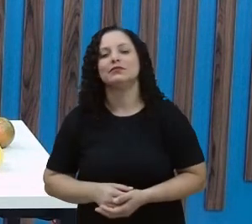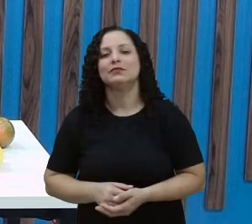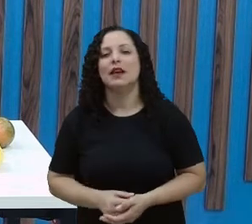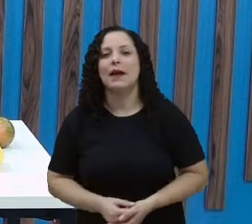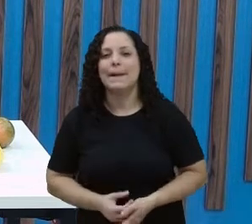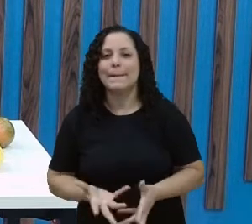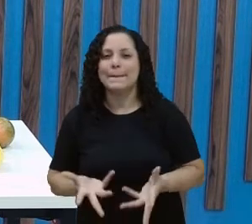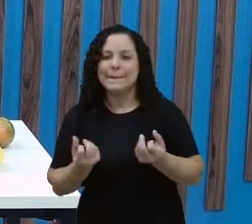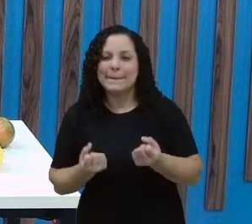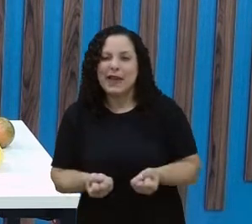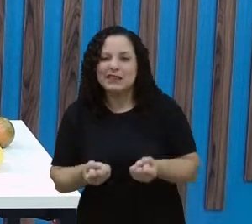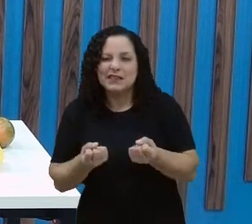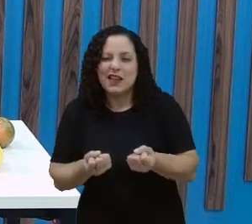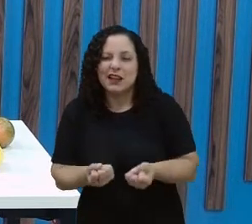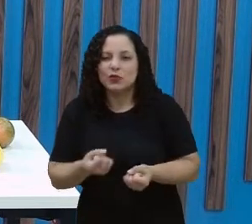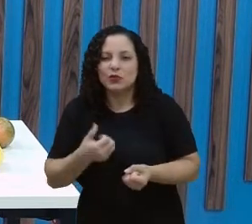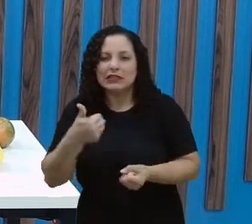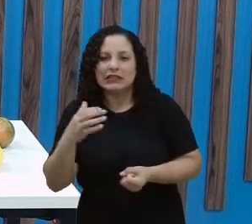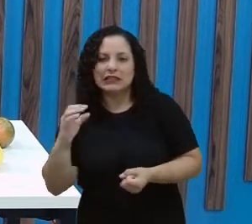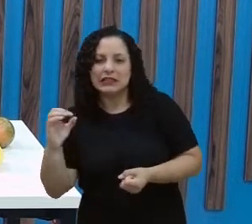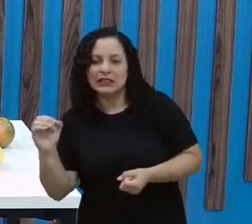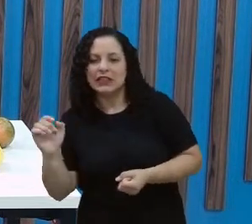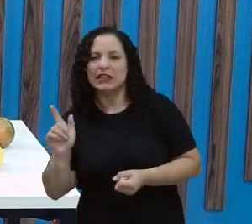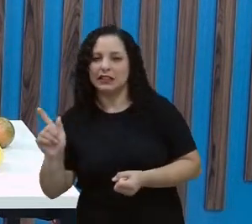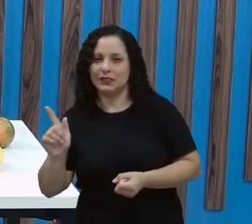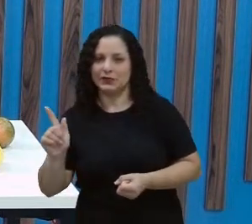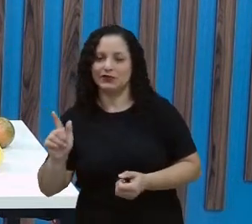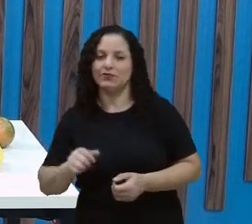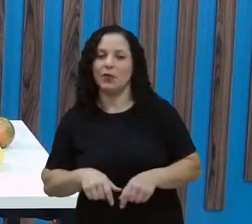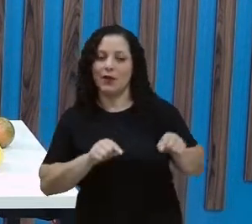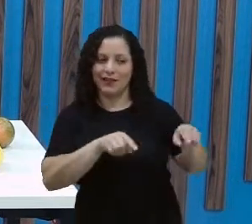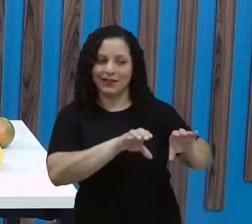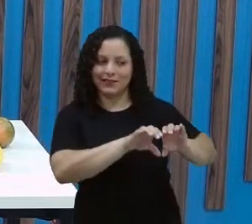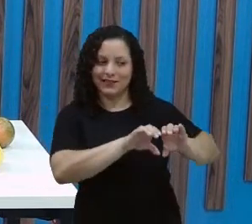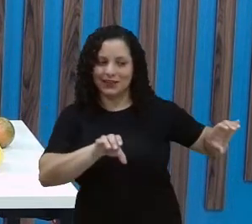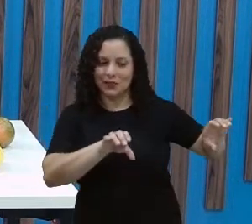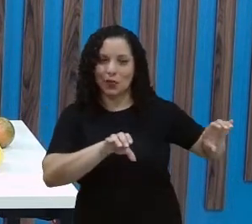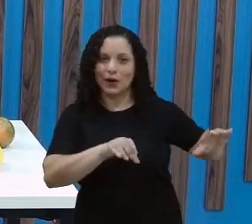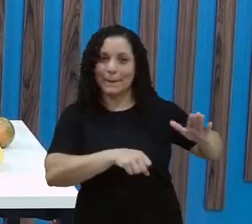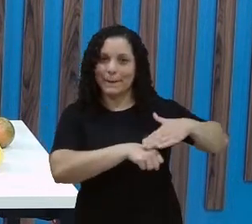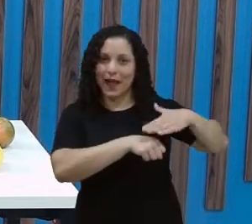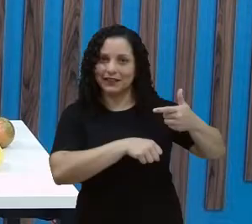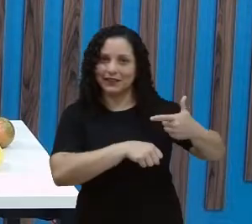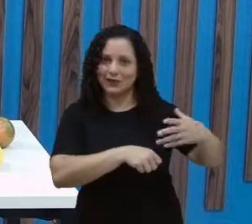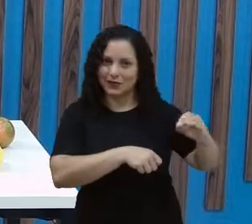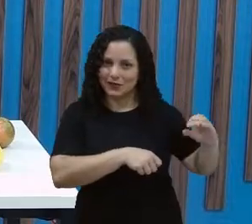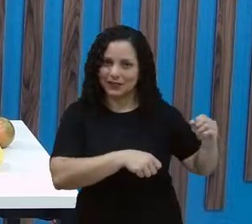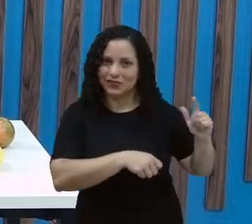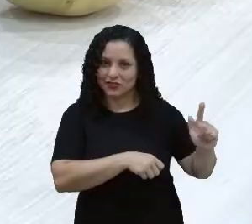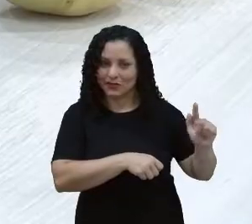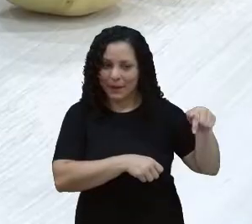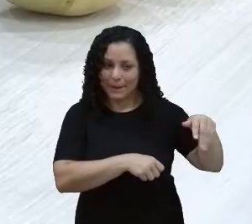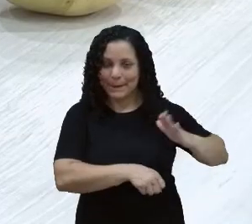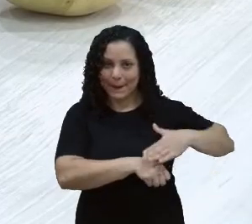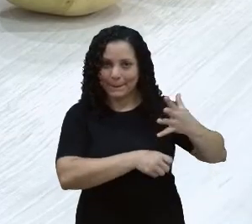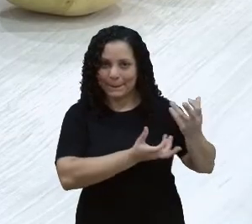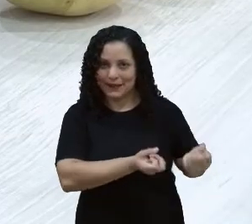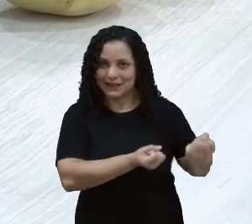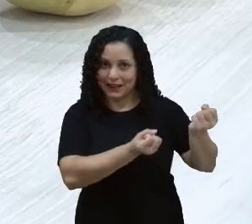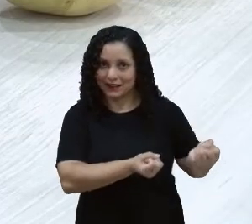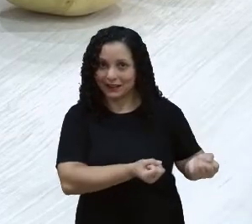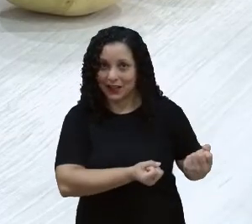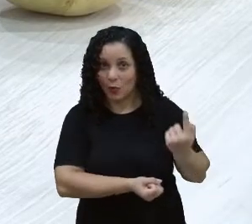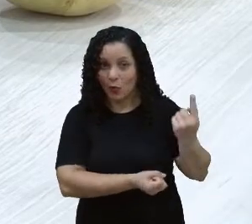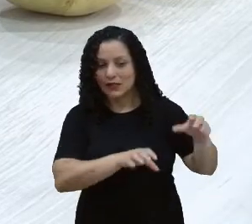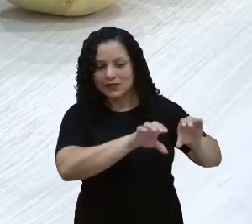pouco mais que 100 gramas. A gente já viu que a cenoura tem mais de 200 gramas. Então, a cenoura é mais pesada. Uma